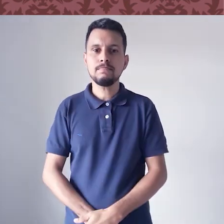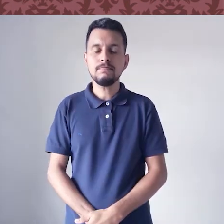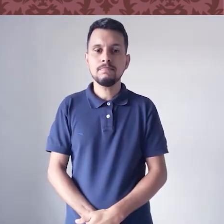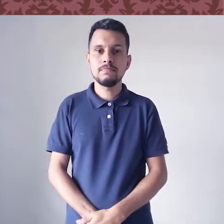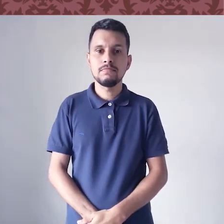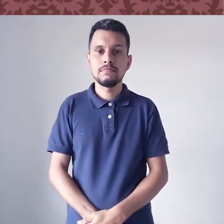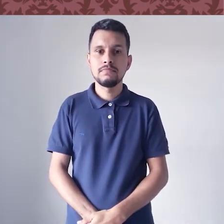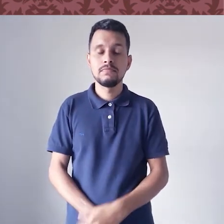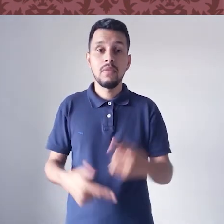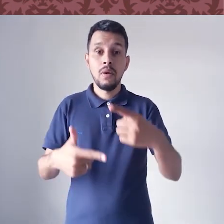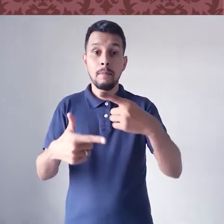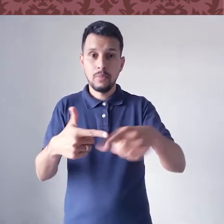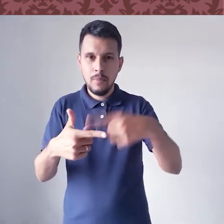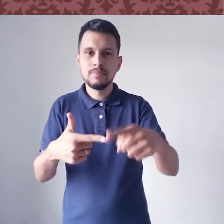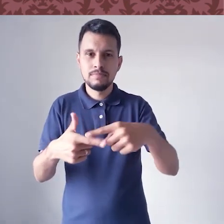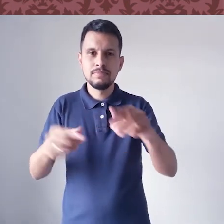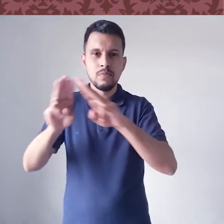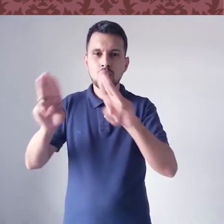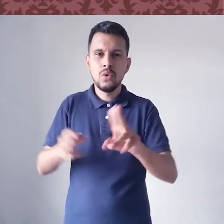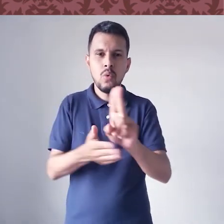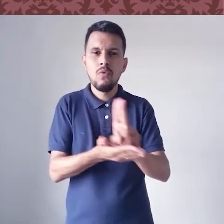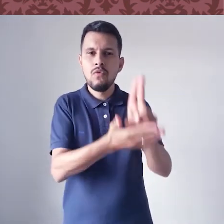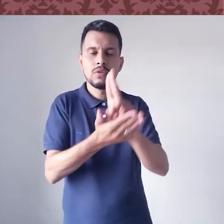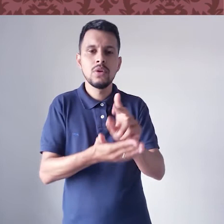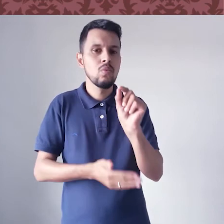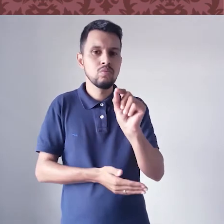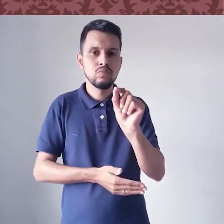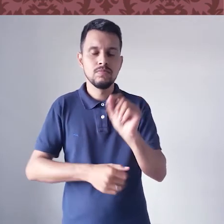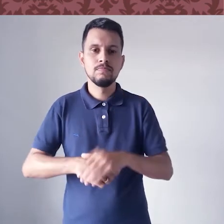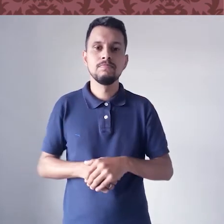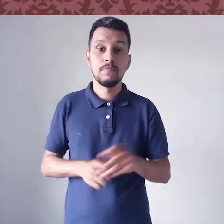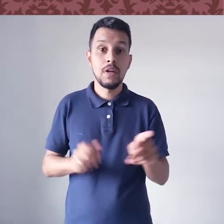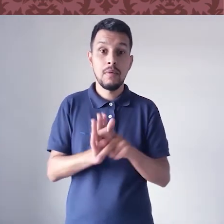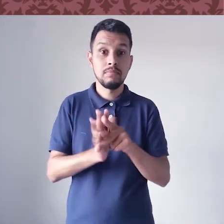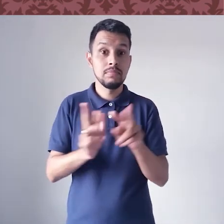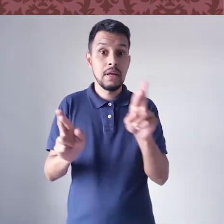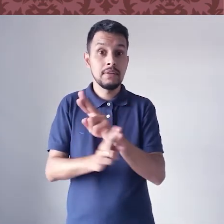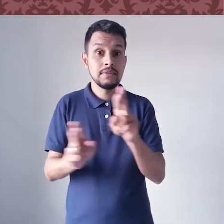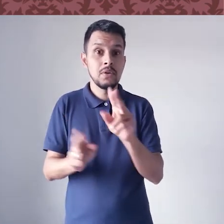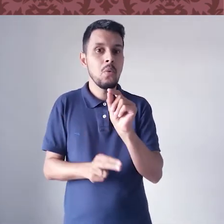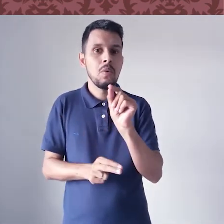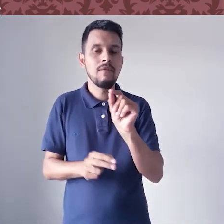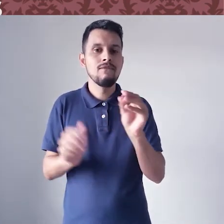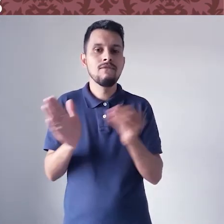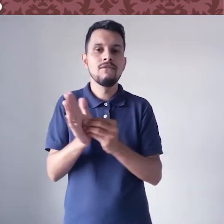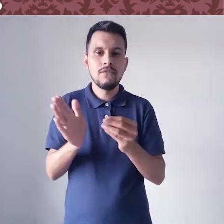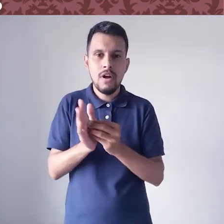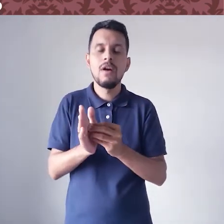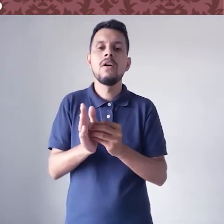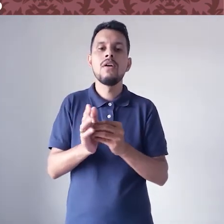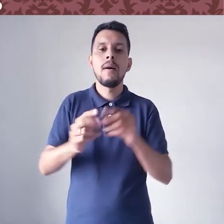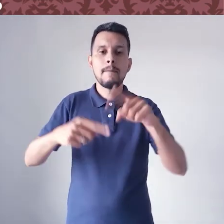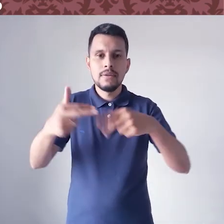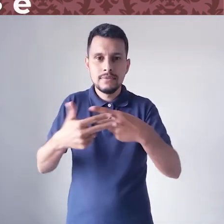comuns a quase todos os museus universitários é com relação a recursos humanos e